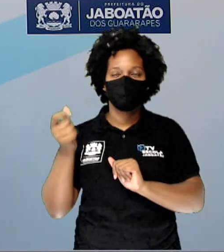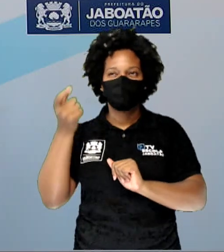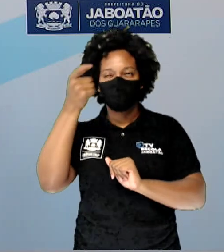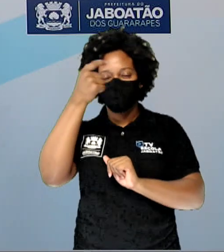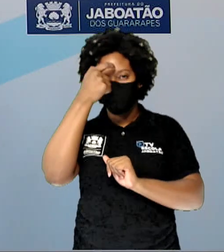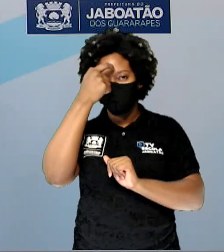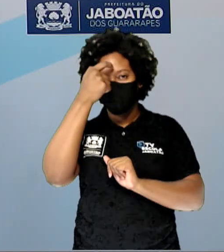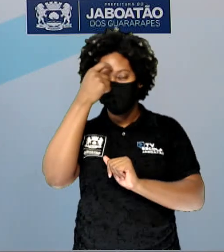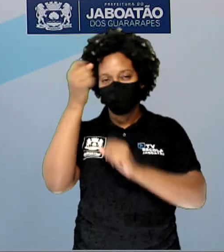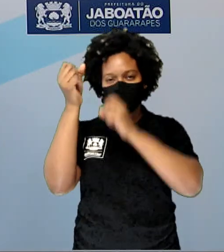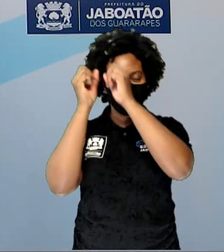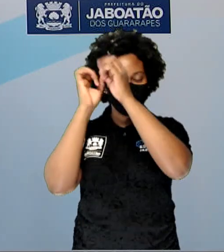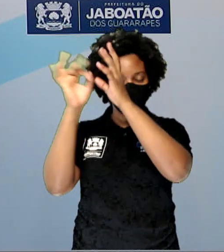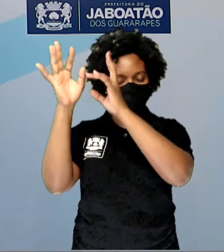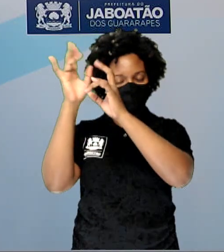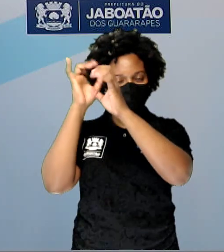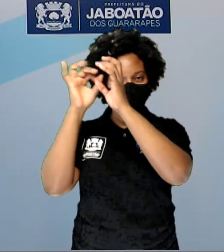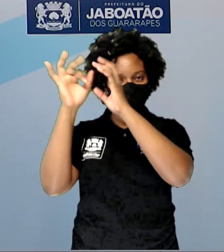consciência ecológica.